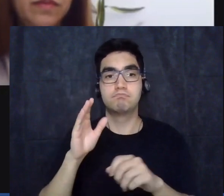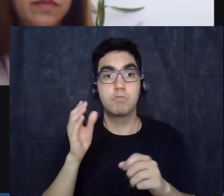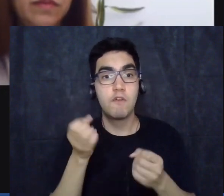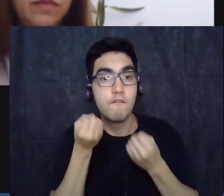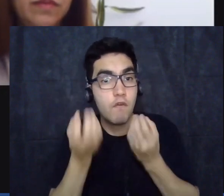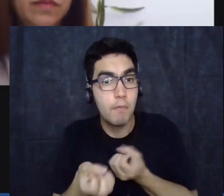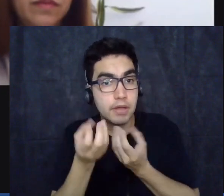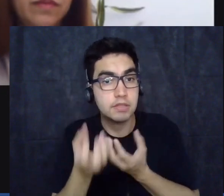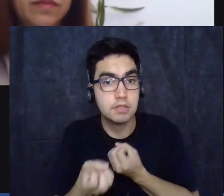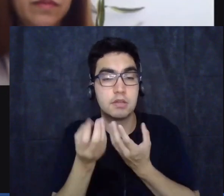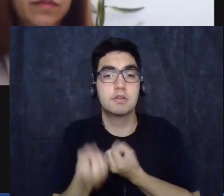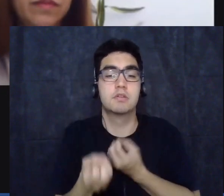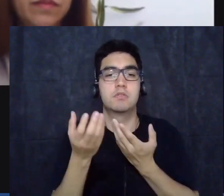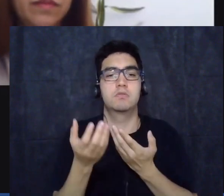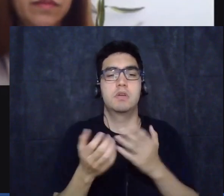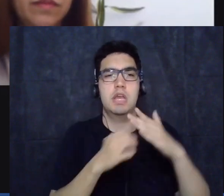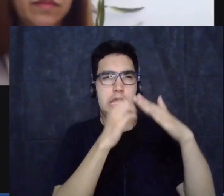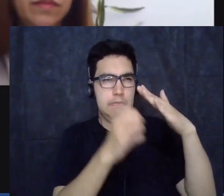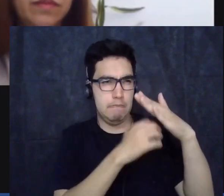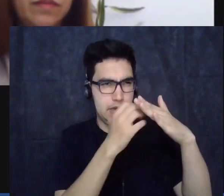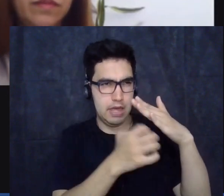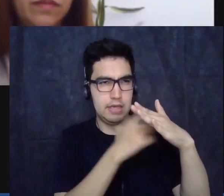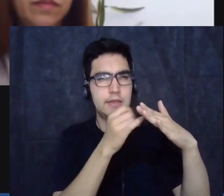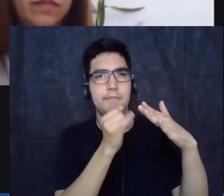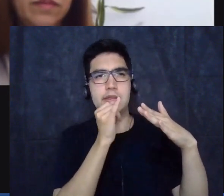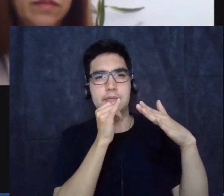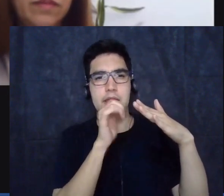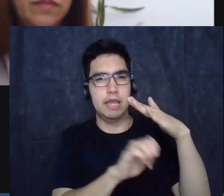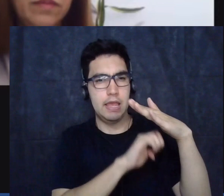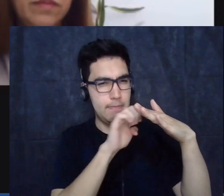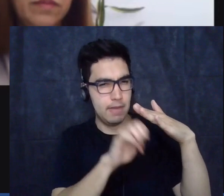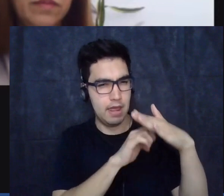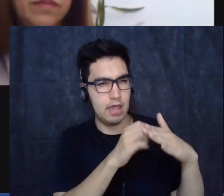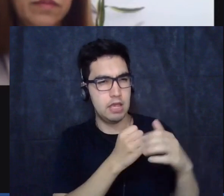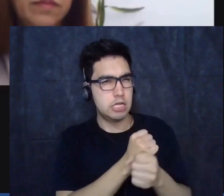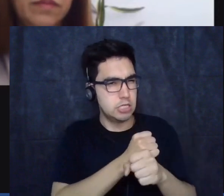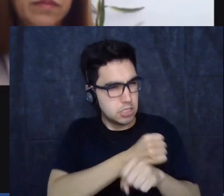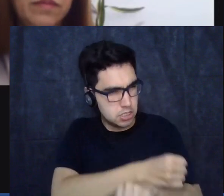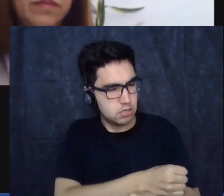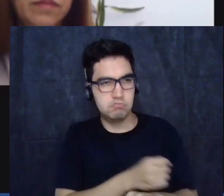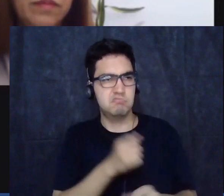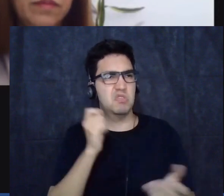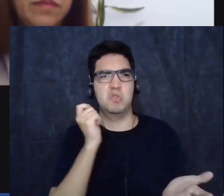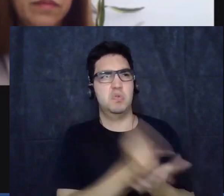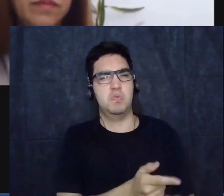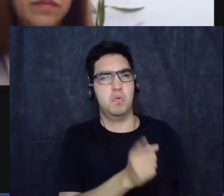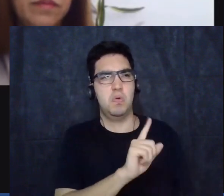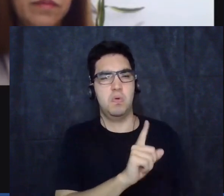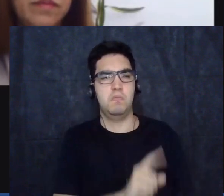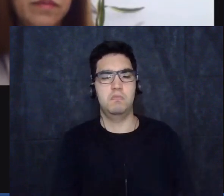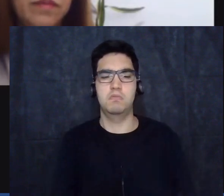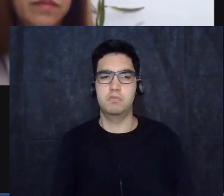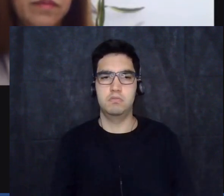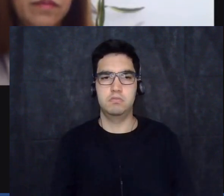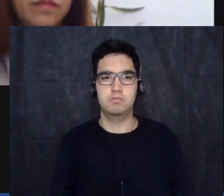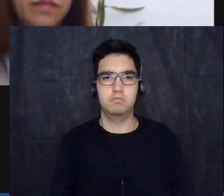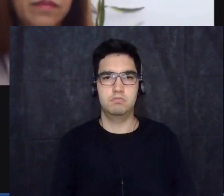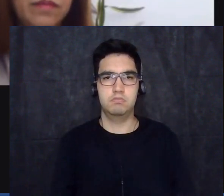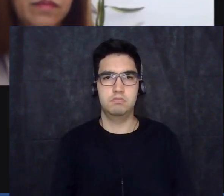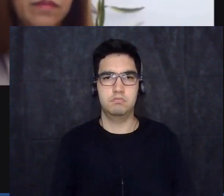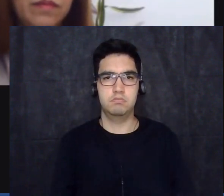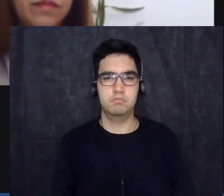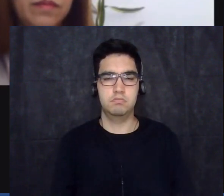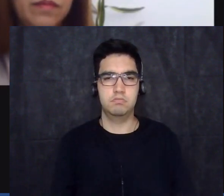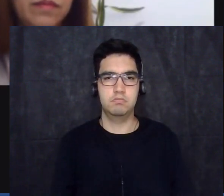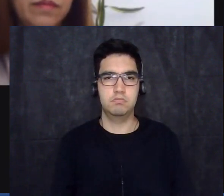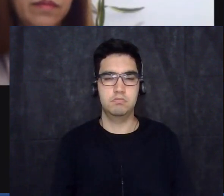não compre de uma empresa que usa trabalho escravo tá então são as